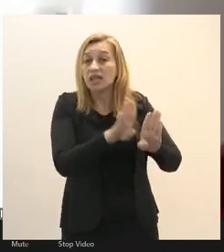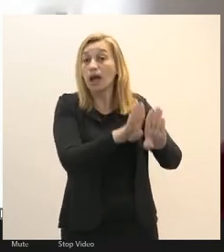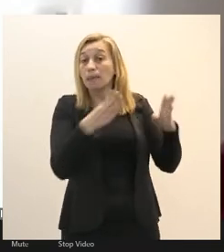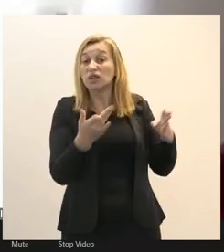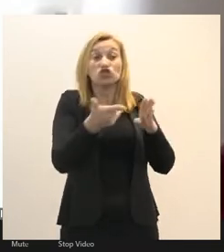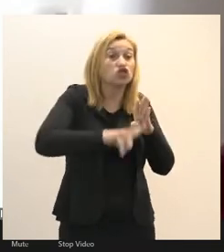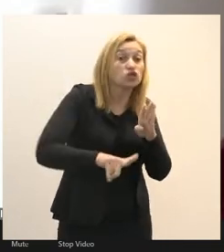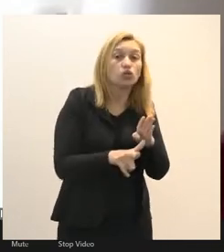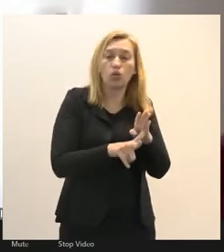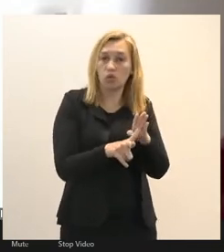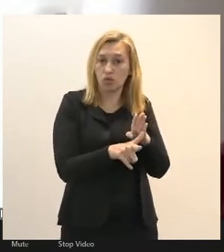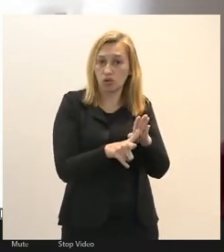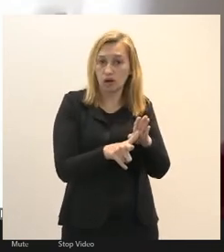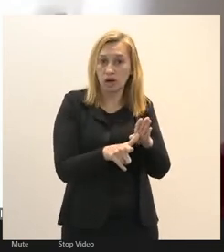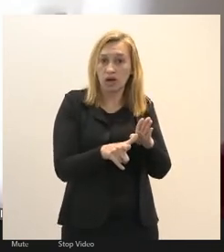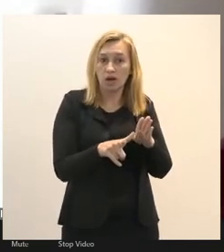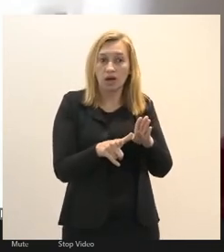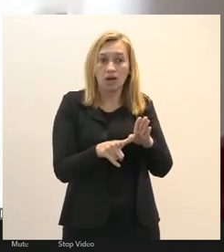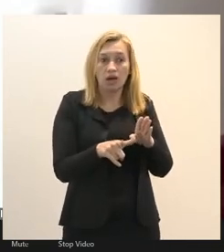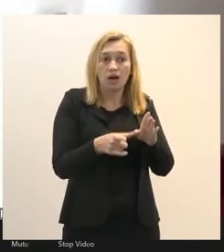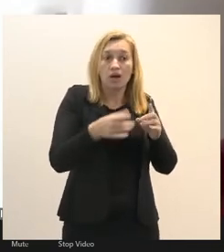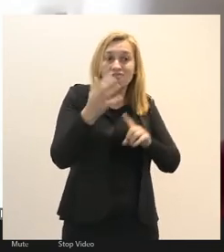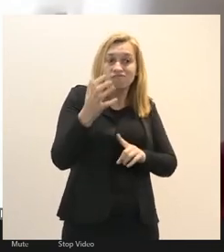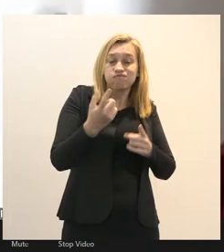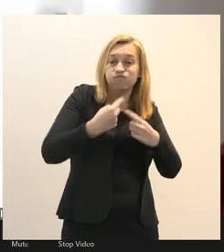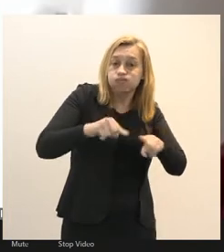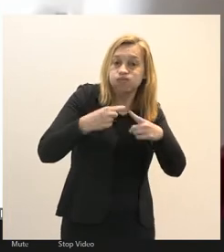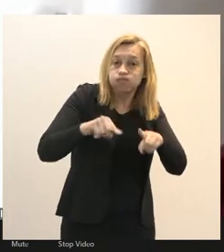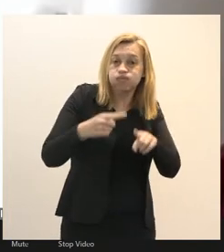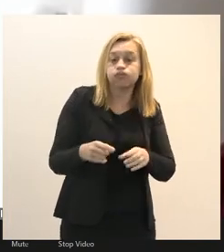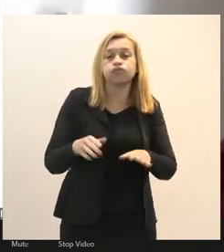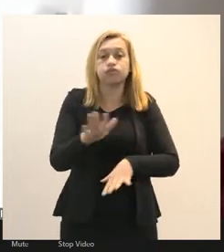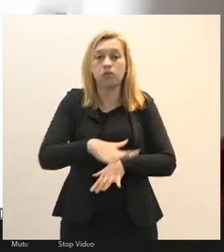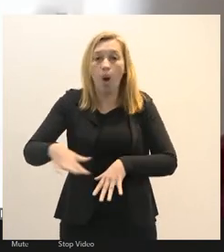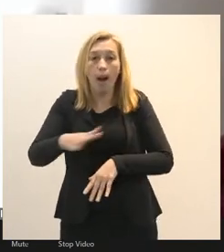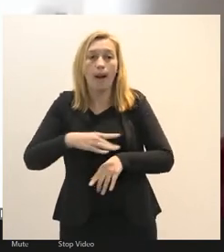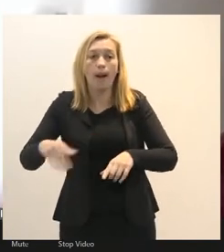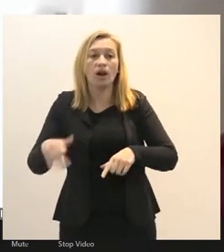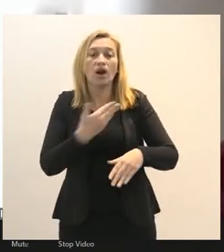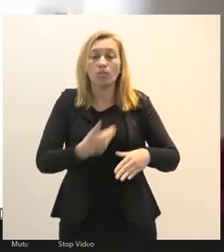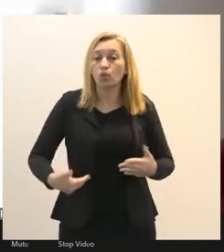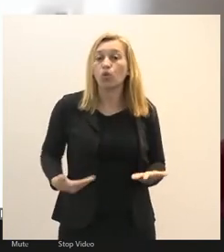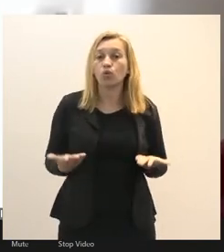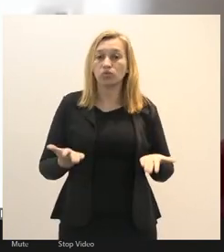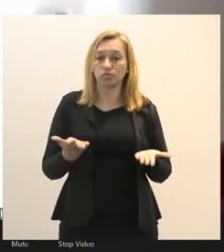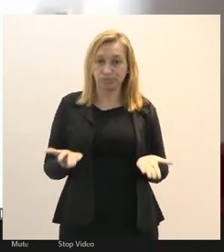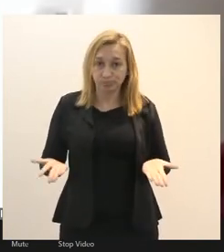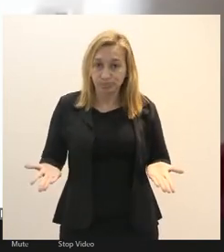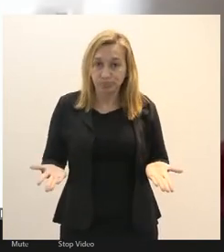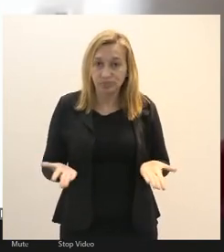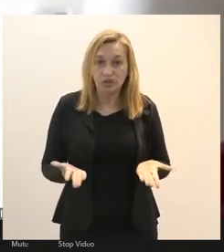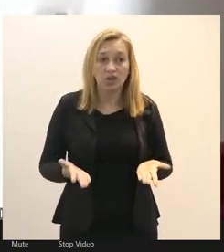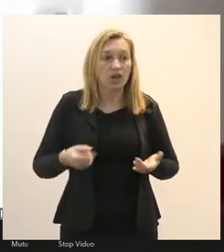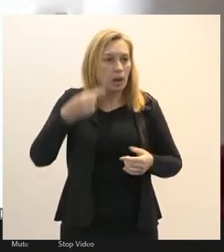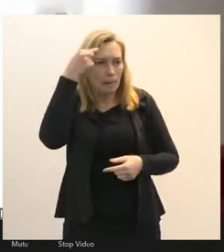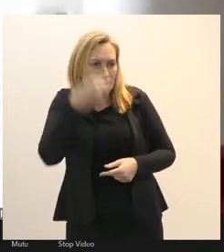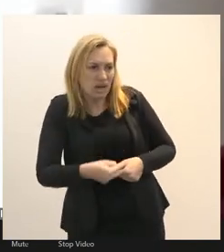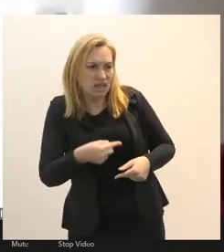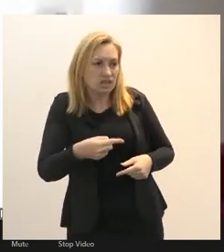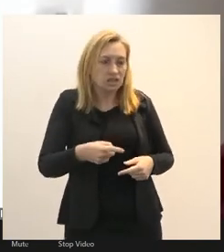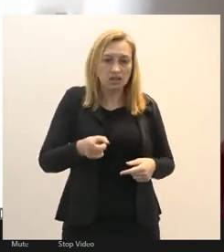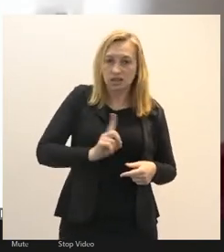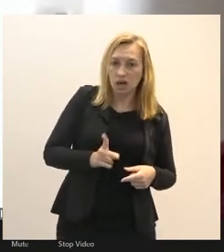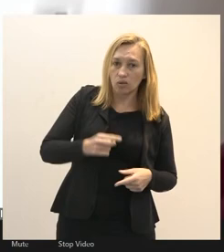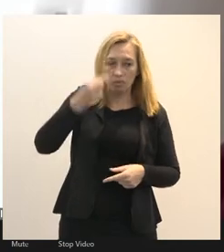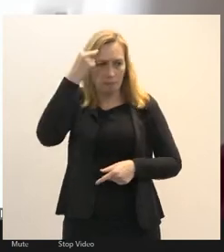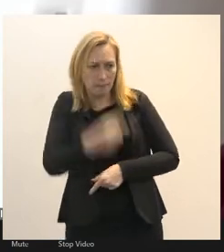a pressão política a perseguição no setor público imagina a gente ficar sob o julgo dos mandos e desmandos de uma ordem